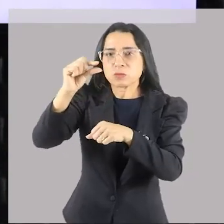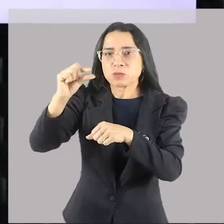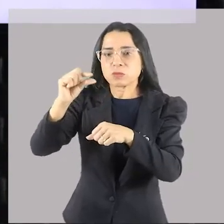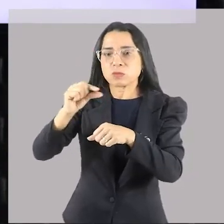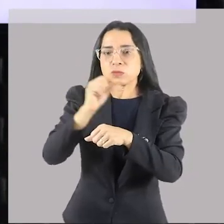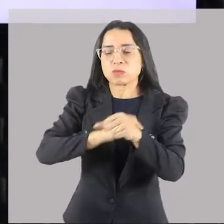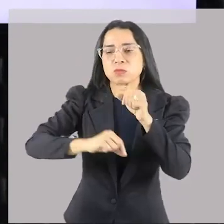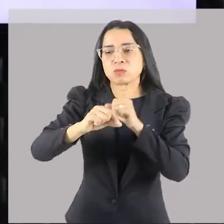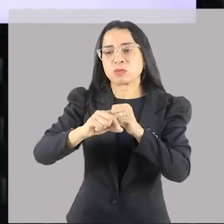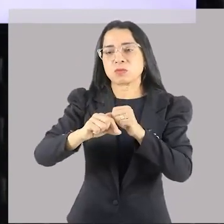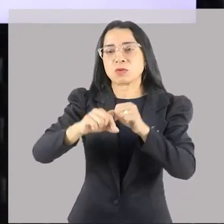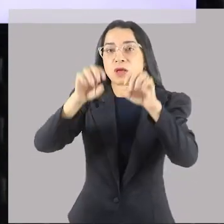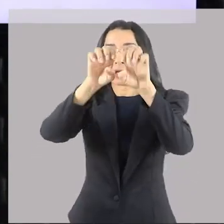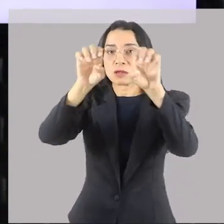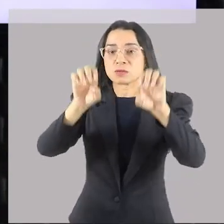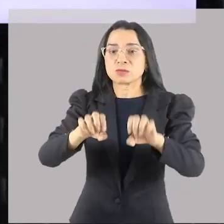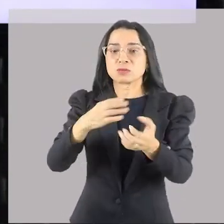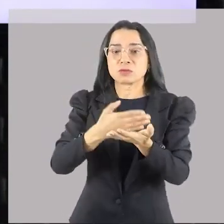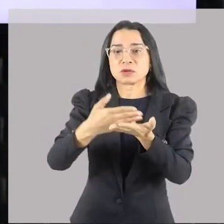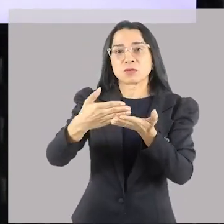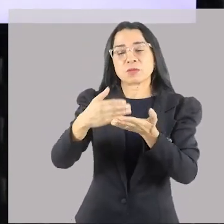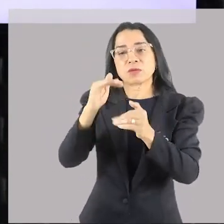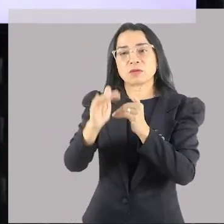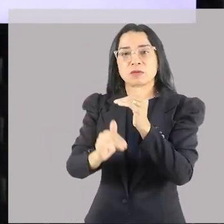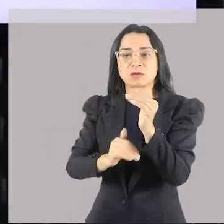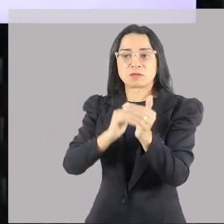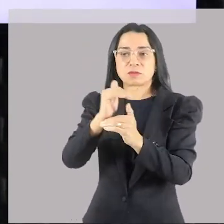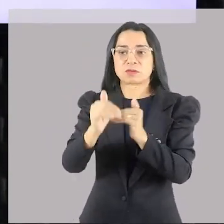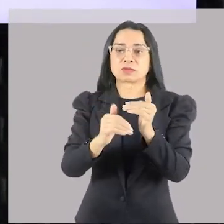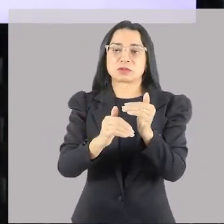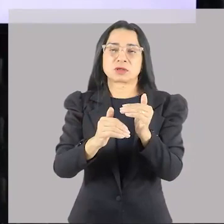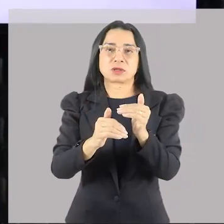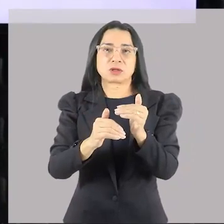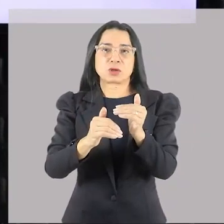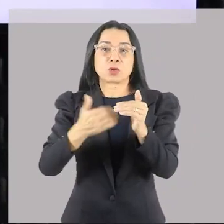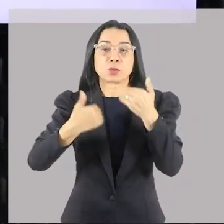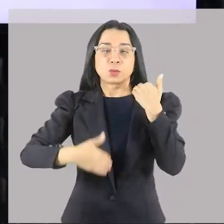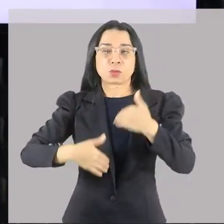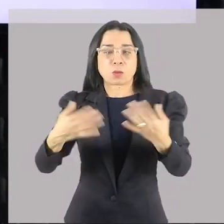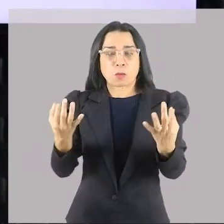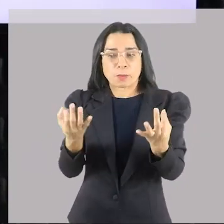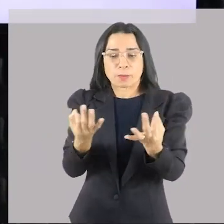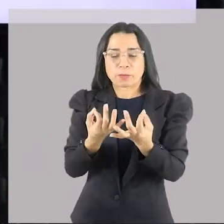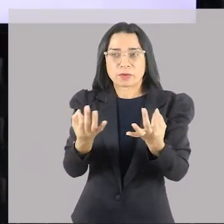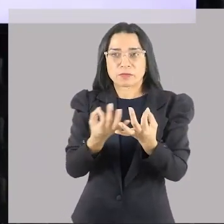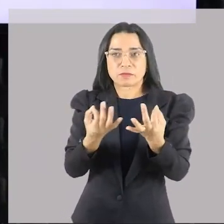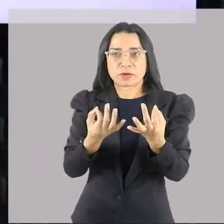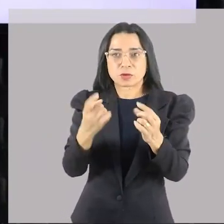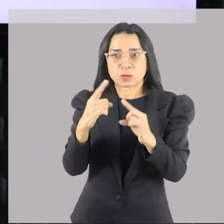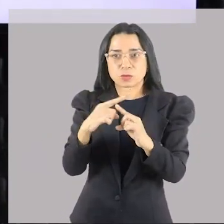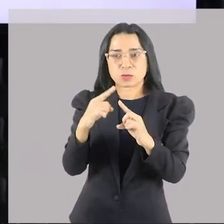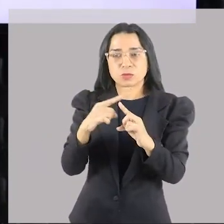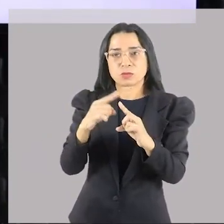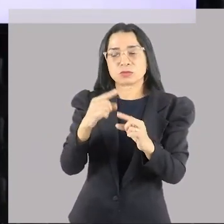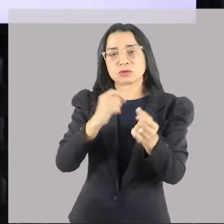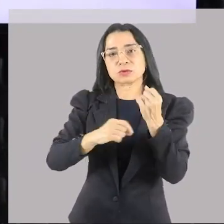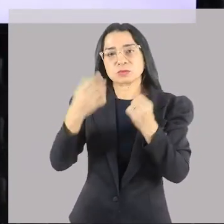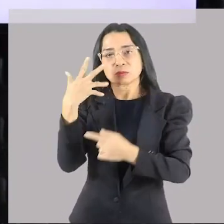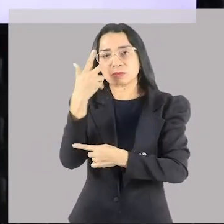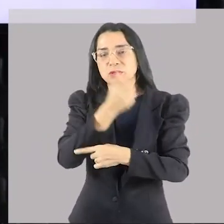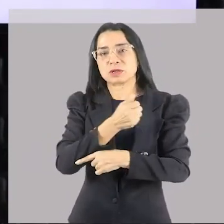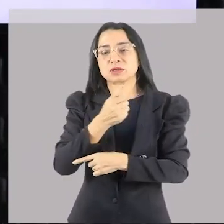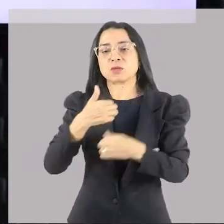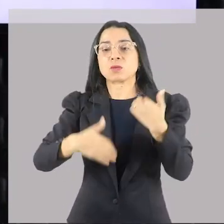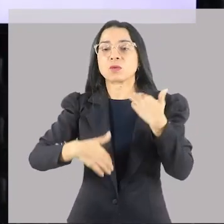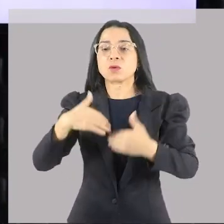escultura começa a passar, não só da evolução do corpo perfeito. Lembra que eu falei para vocês, o padrão de beleza é o corpo masculino. Não só